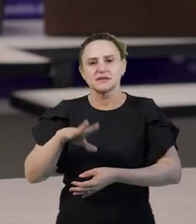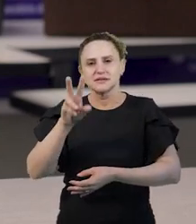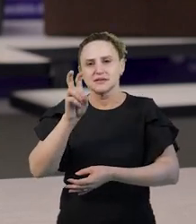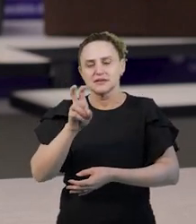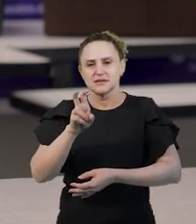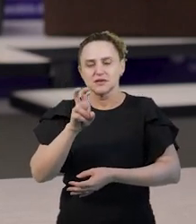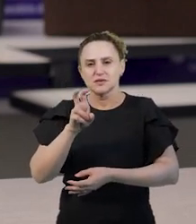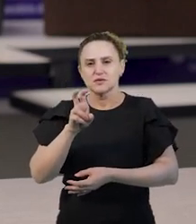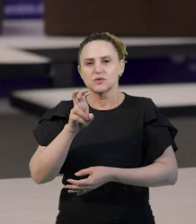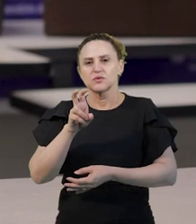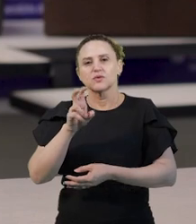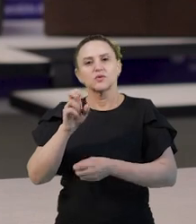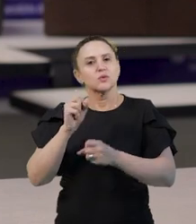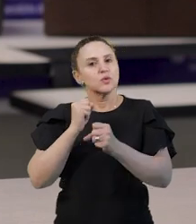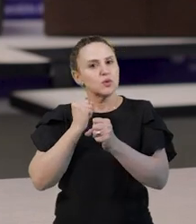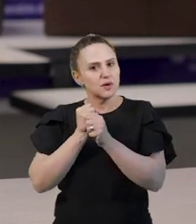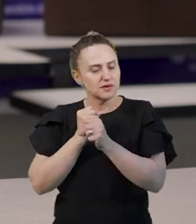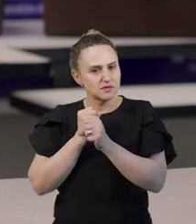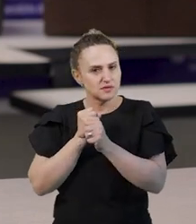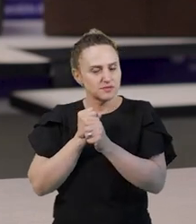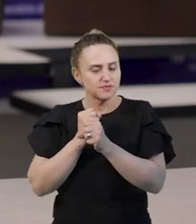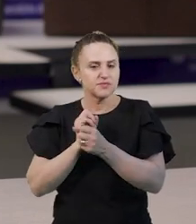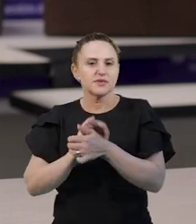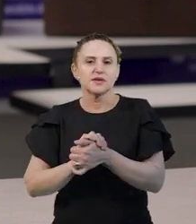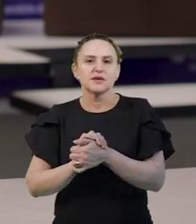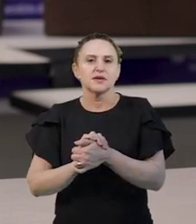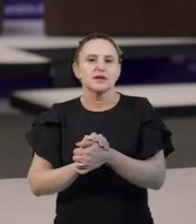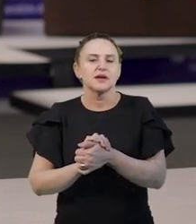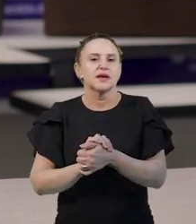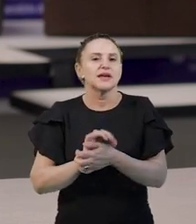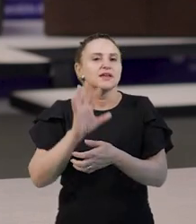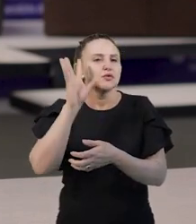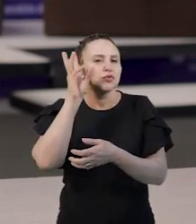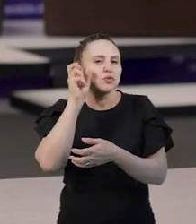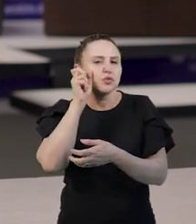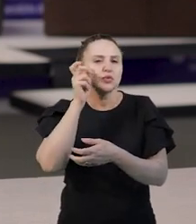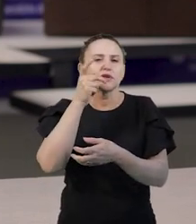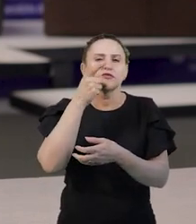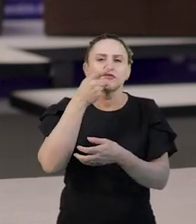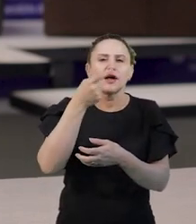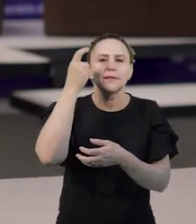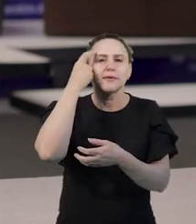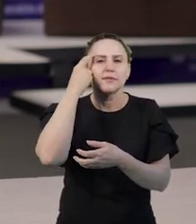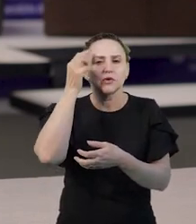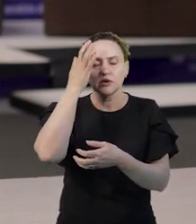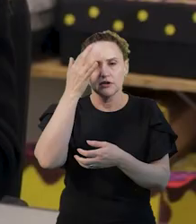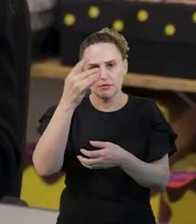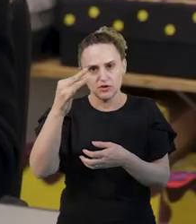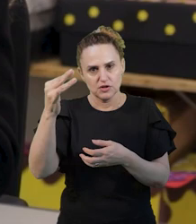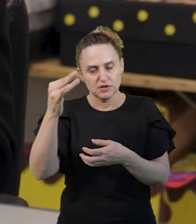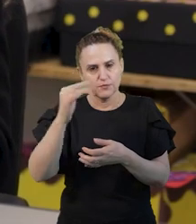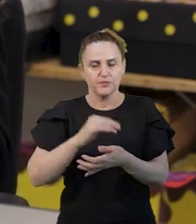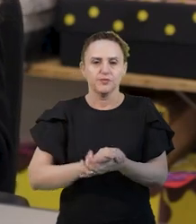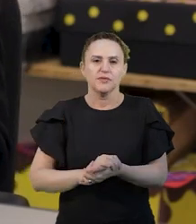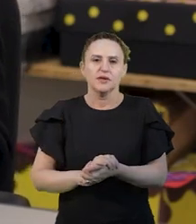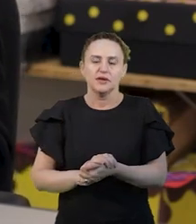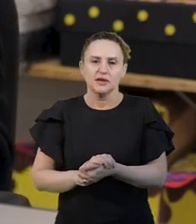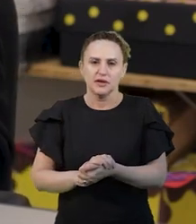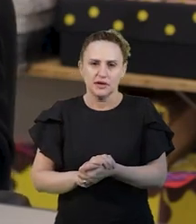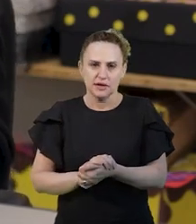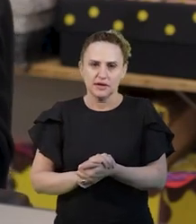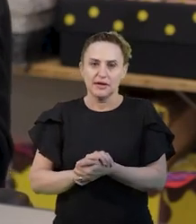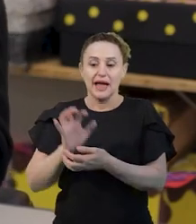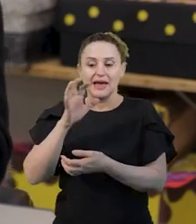especial, o campo de experiência, escuta, fala, pensamento e imaginação. Em relação a